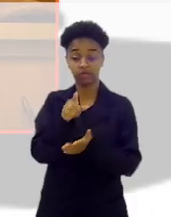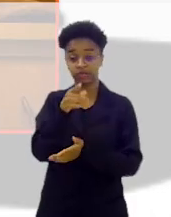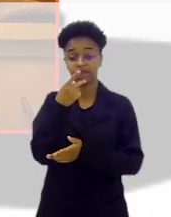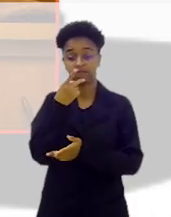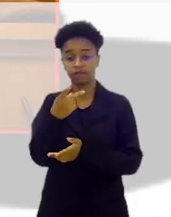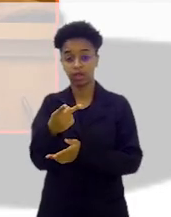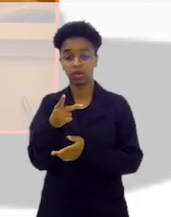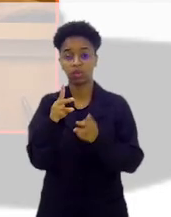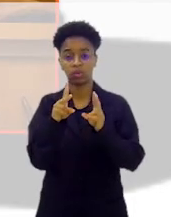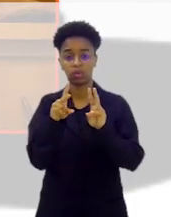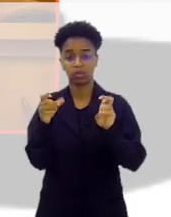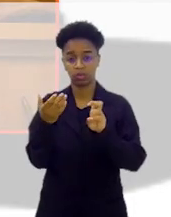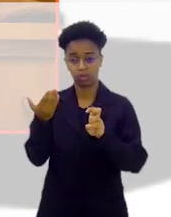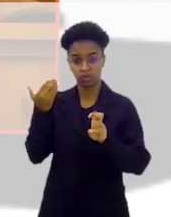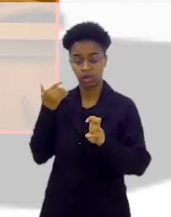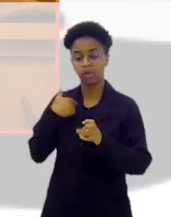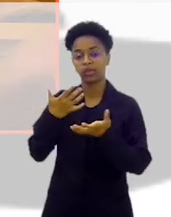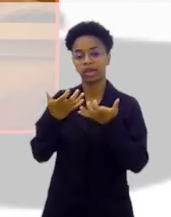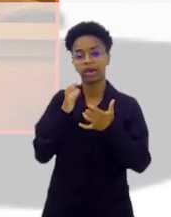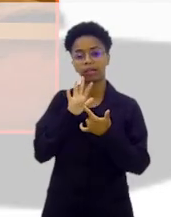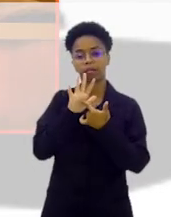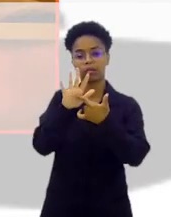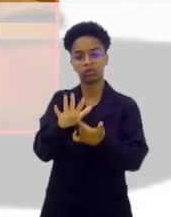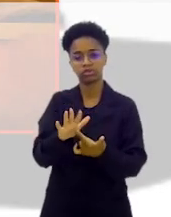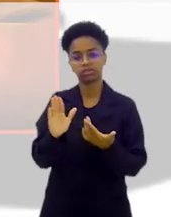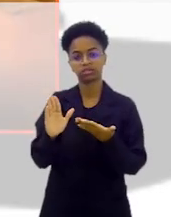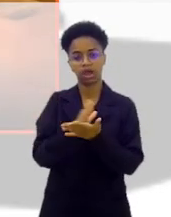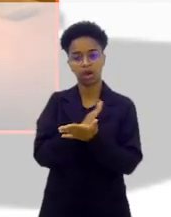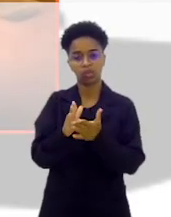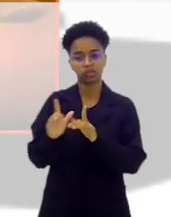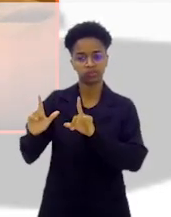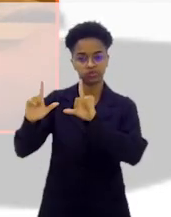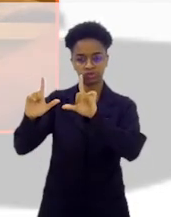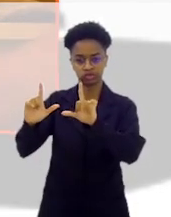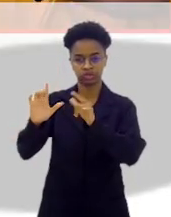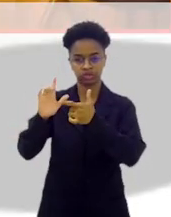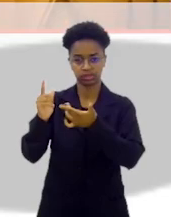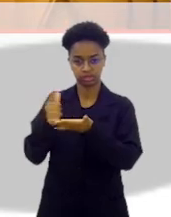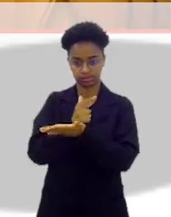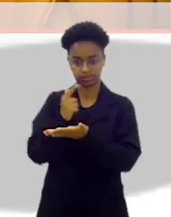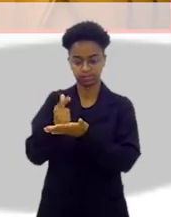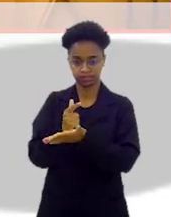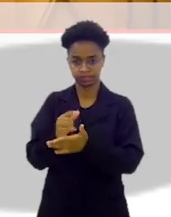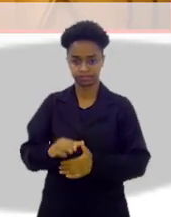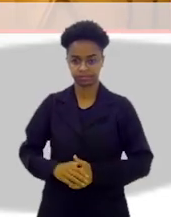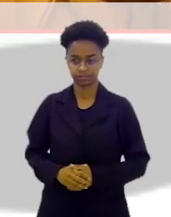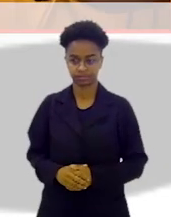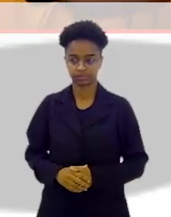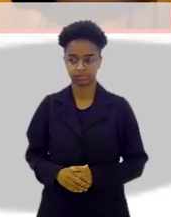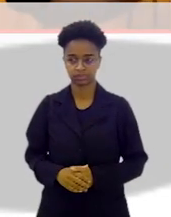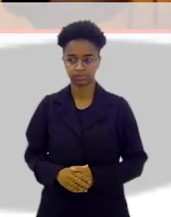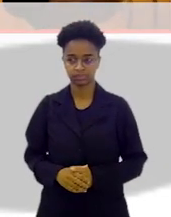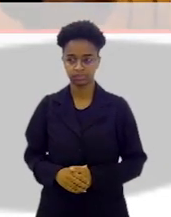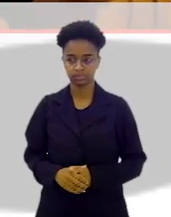você tocou no assunto anteriormente, eu queria te mostrar algumas capas de Sim, por favor.